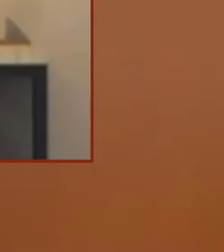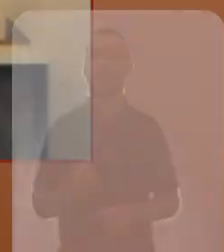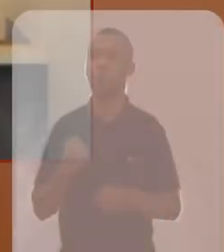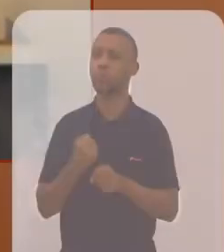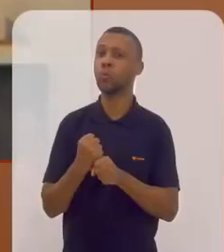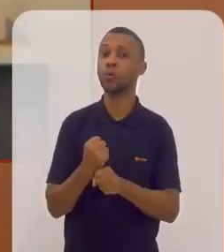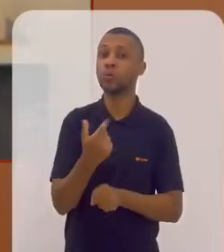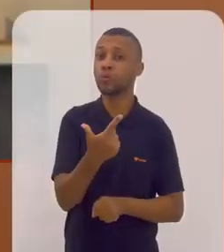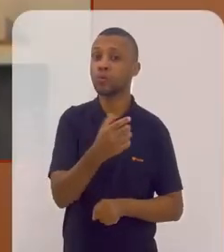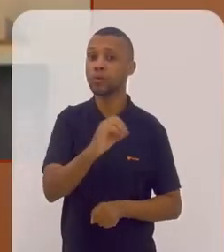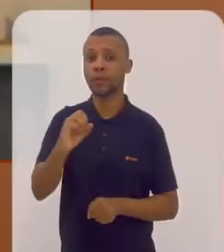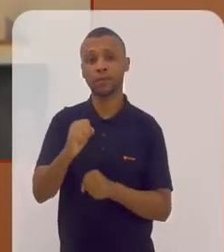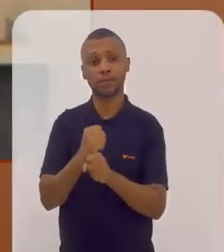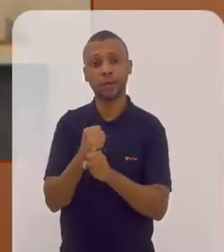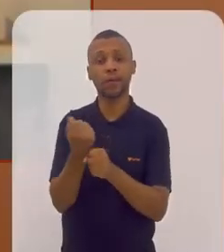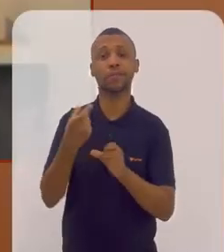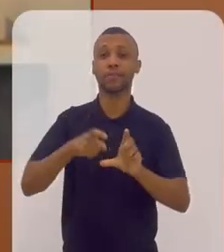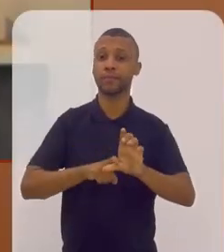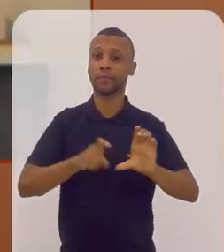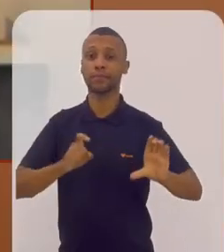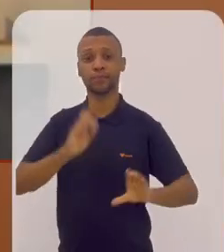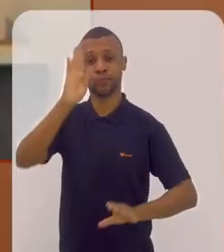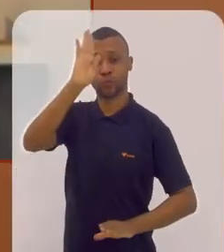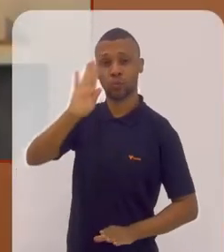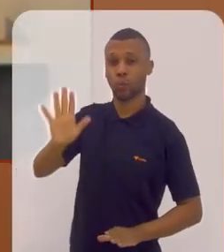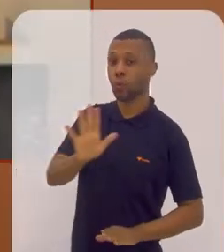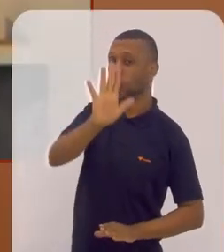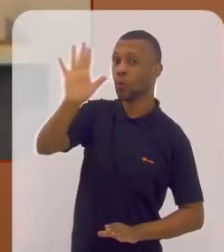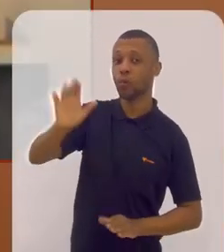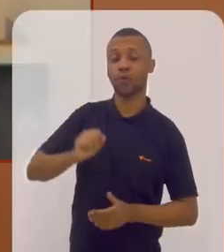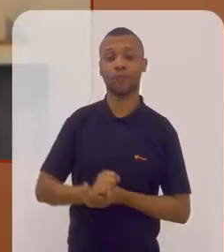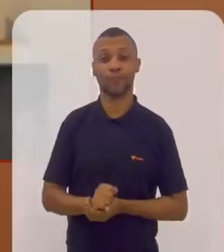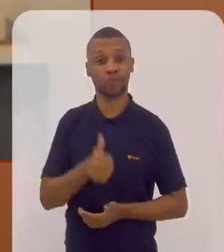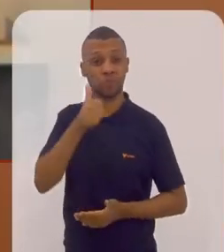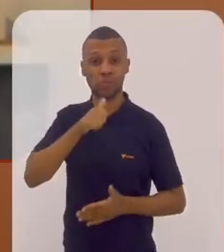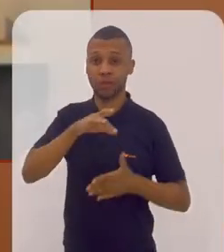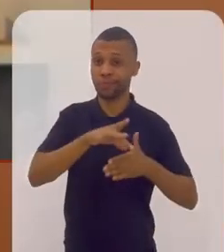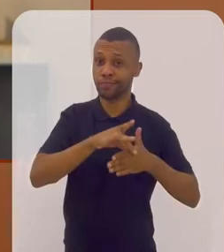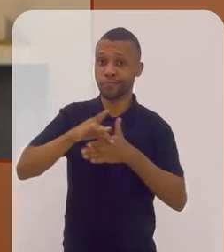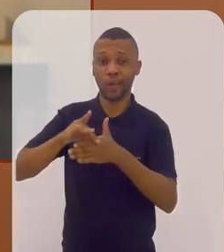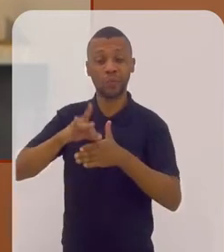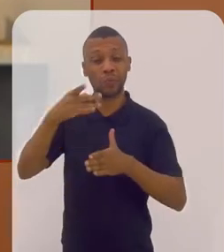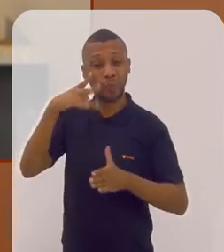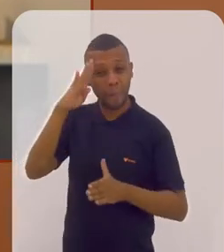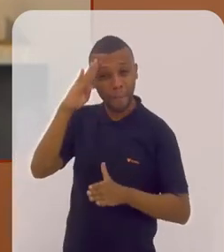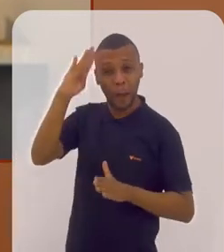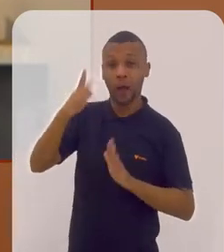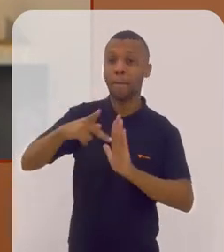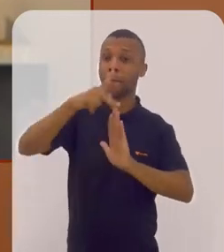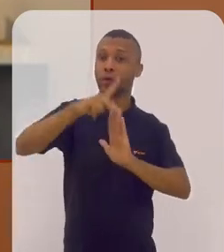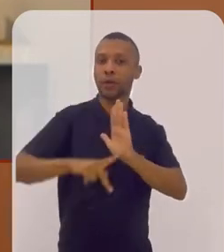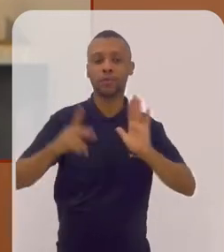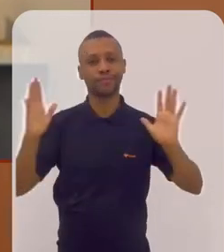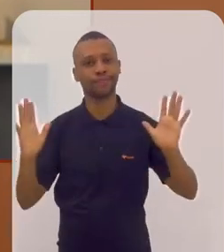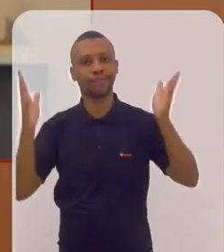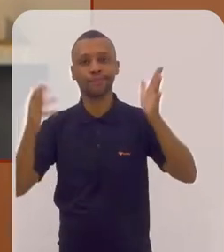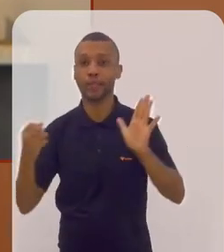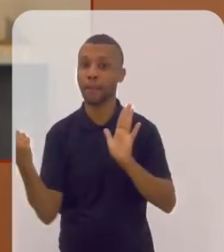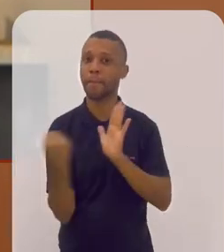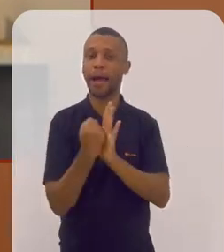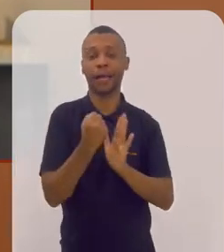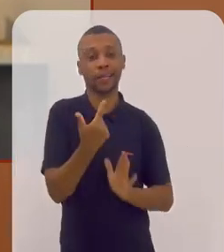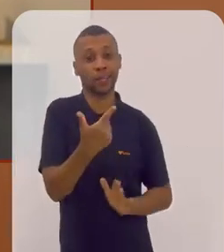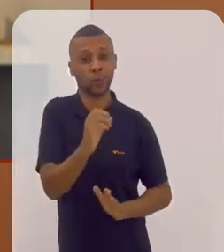No ano do bicentenário da independência no Brasil, uma mulher lidera um dos projetos comemorativos desses